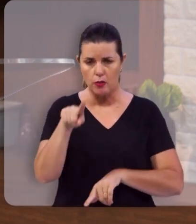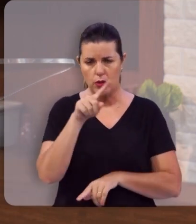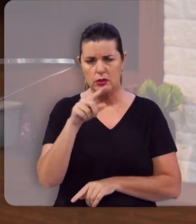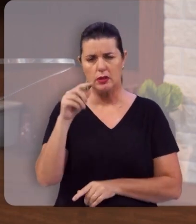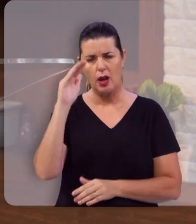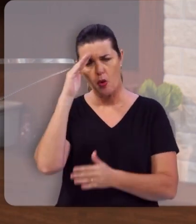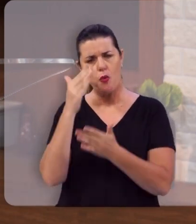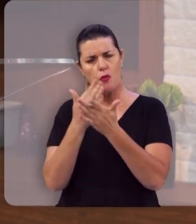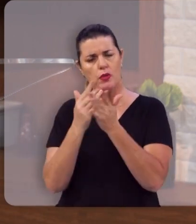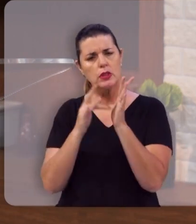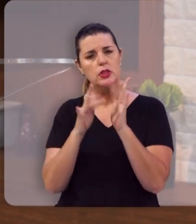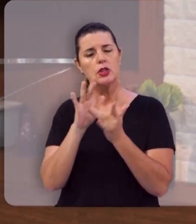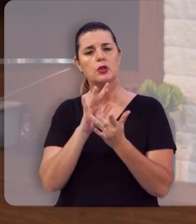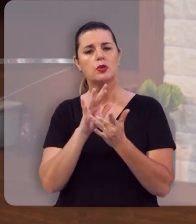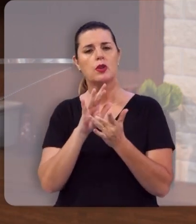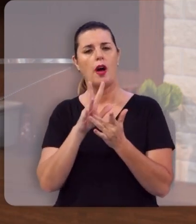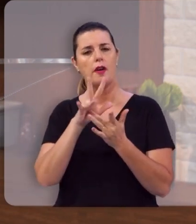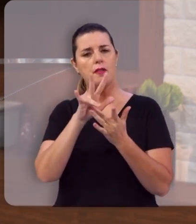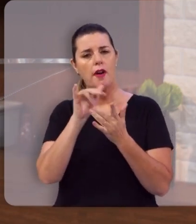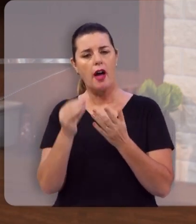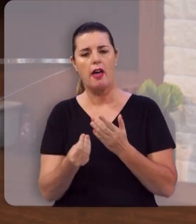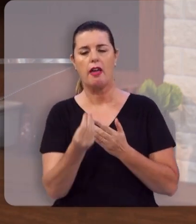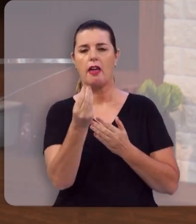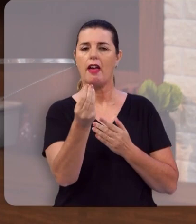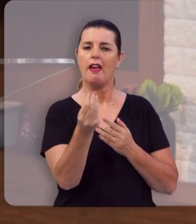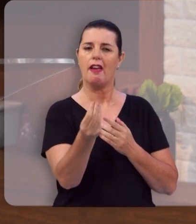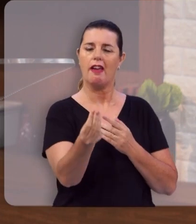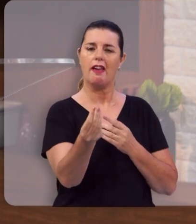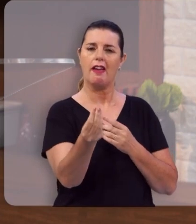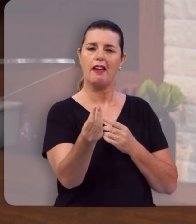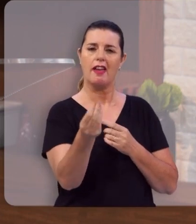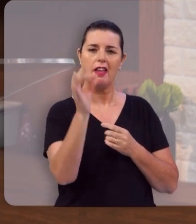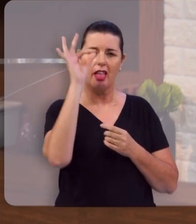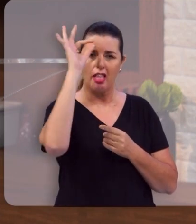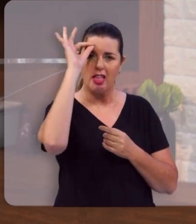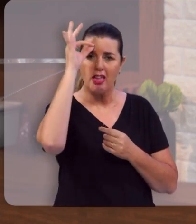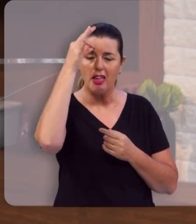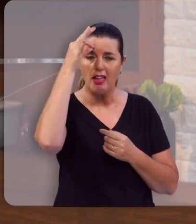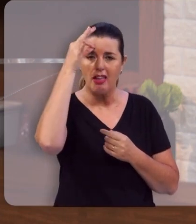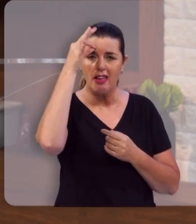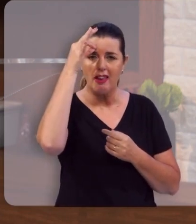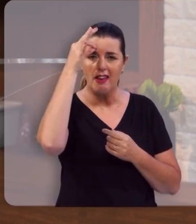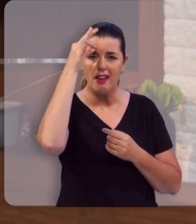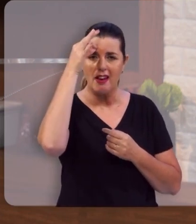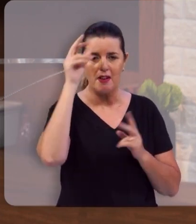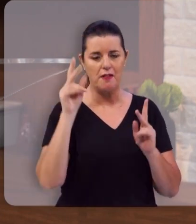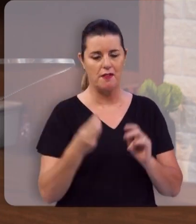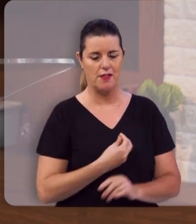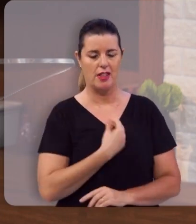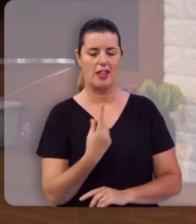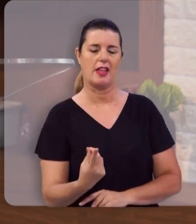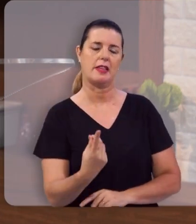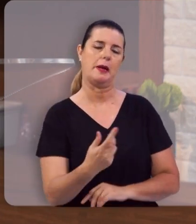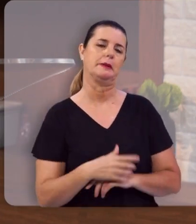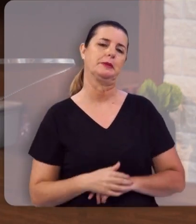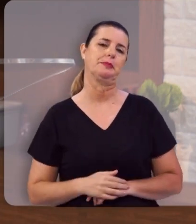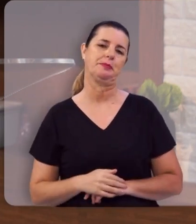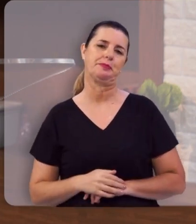pôr a sua confiança em Jesus, Ele vai dar a você, imediatamente, a vida eterna.